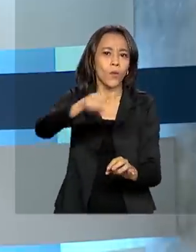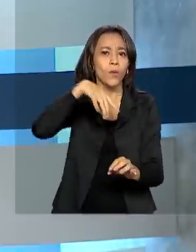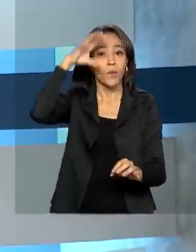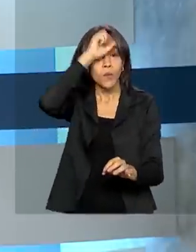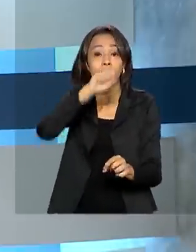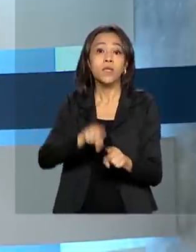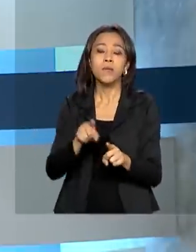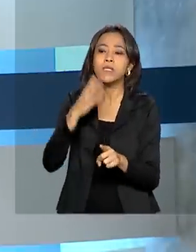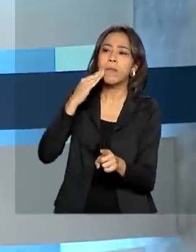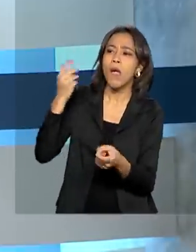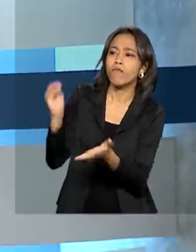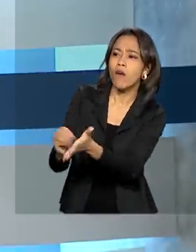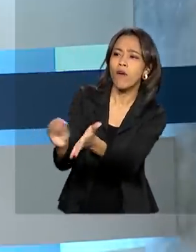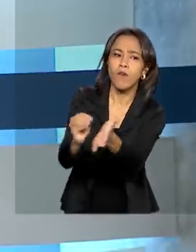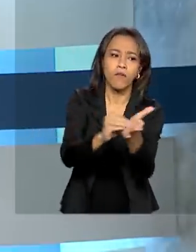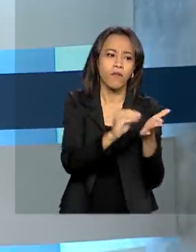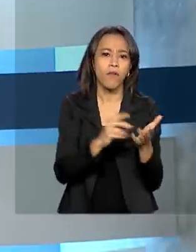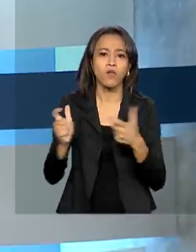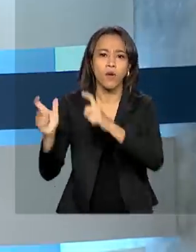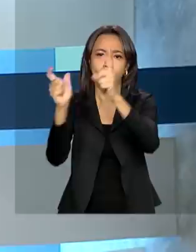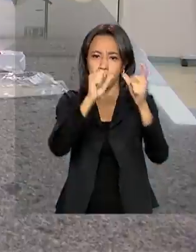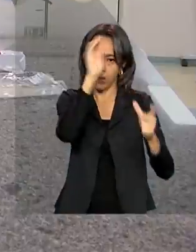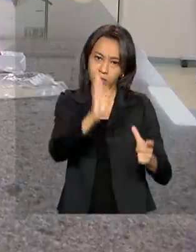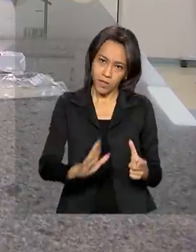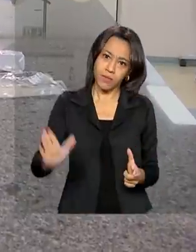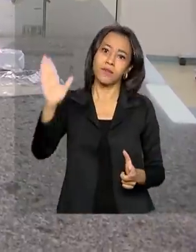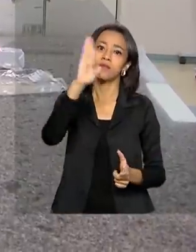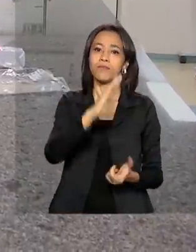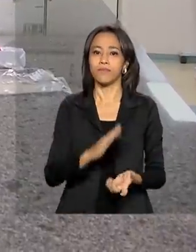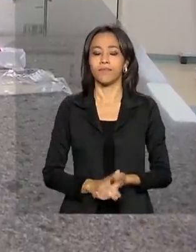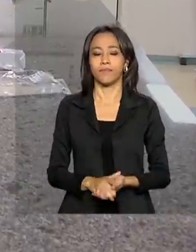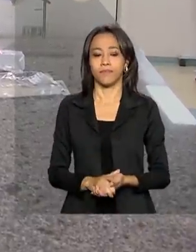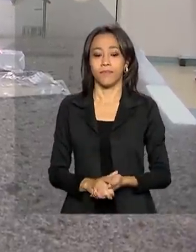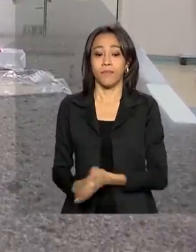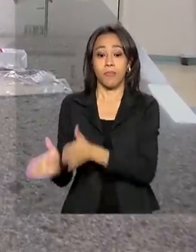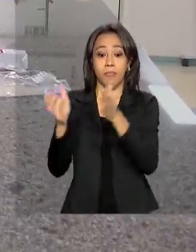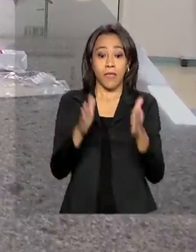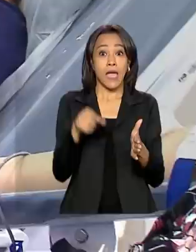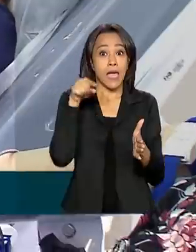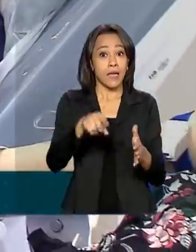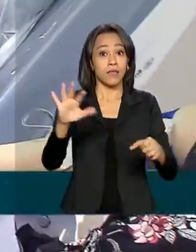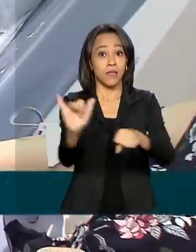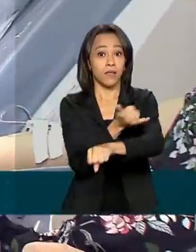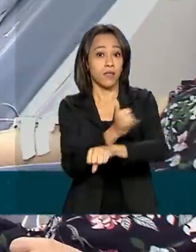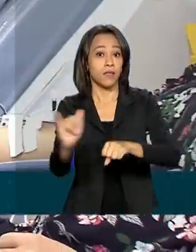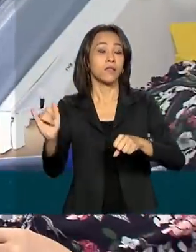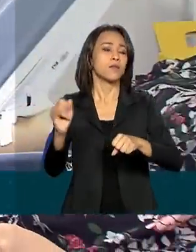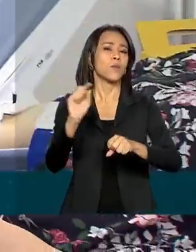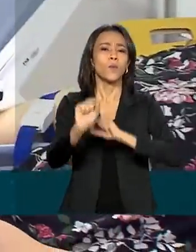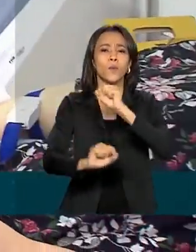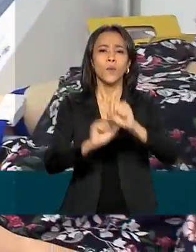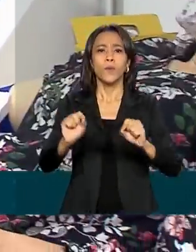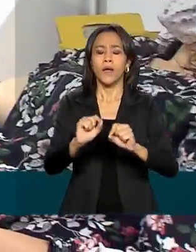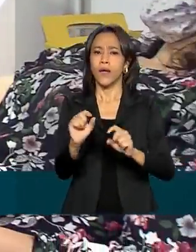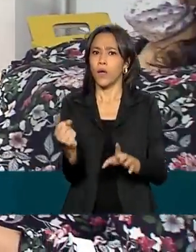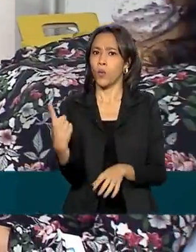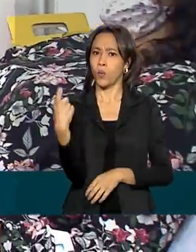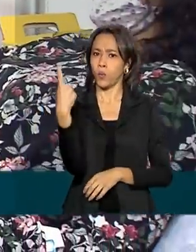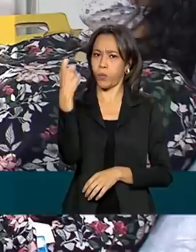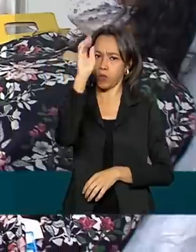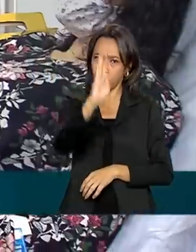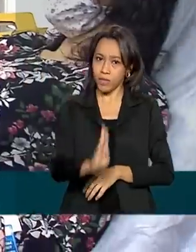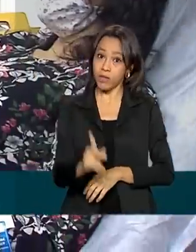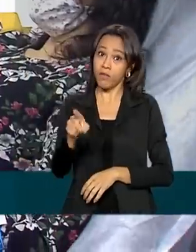por profissionais em cada região do país. A ferramenta é inédita no Brasil e vai permitir o uso de informações